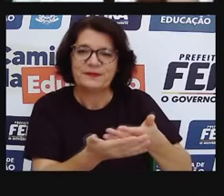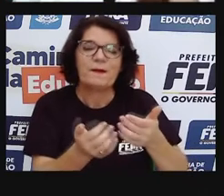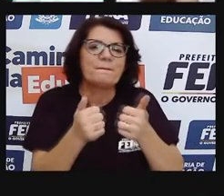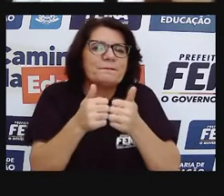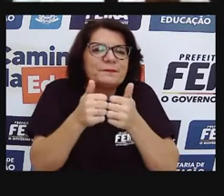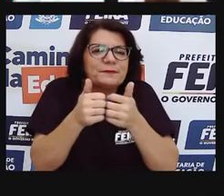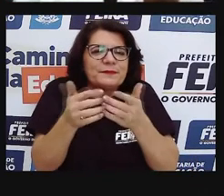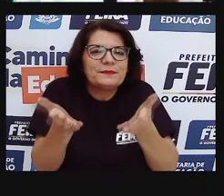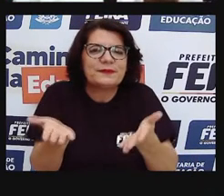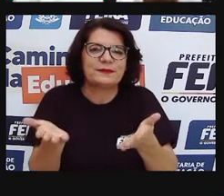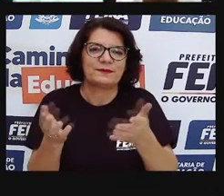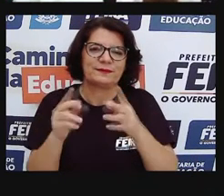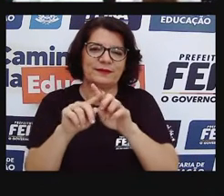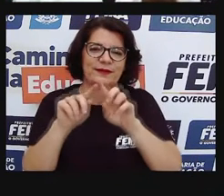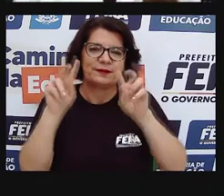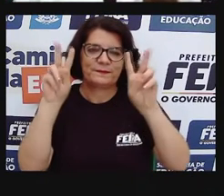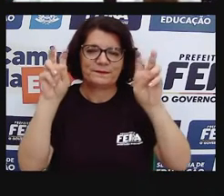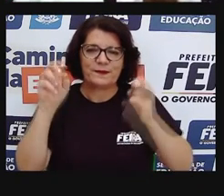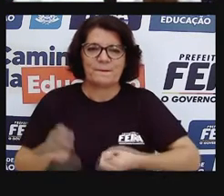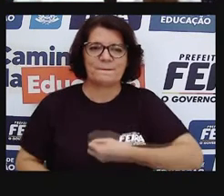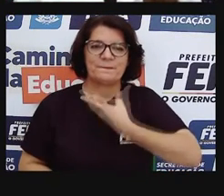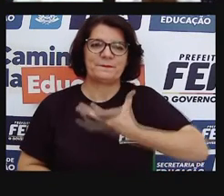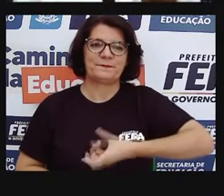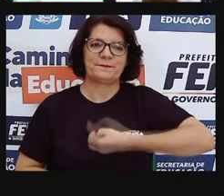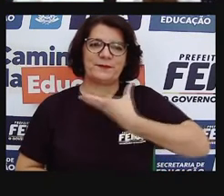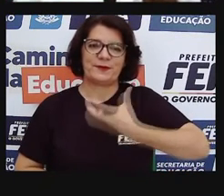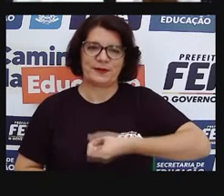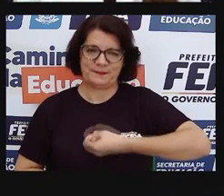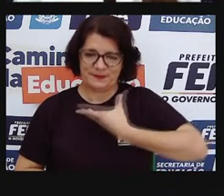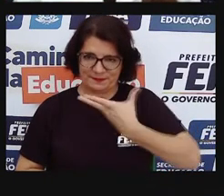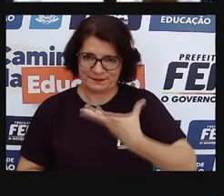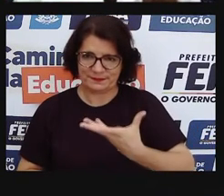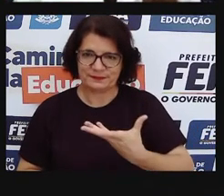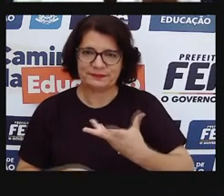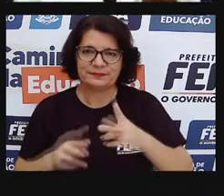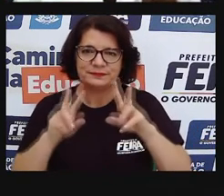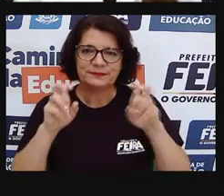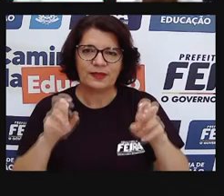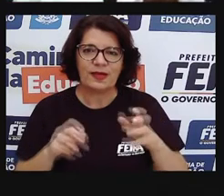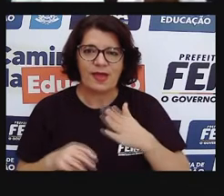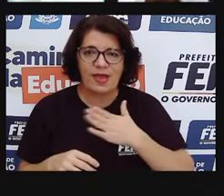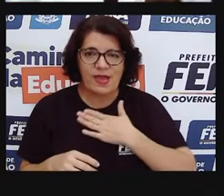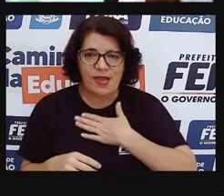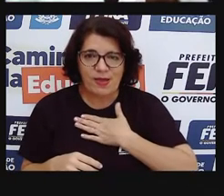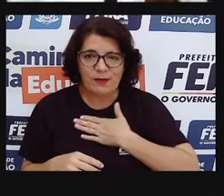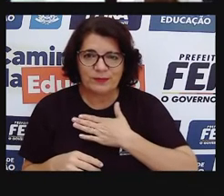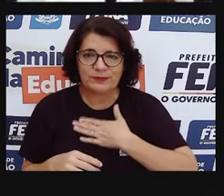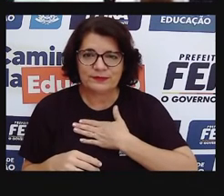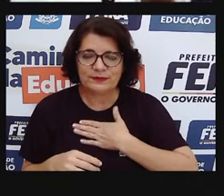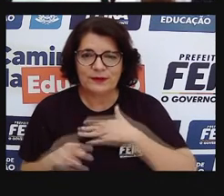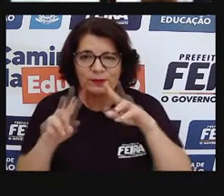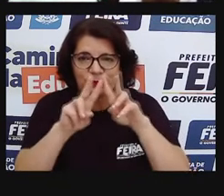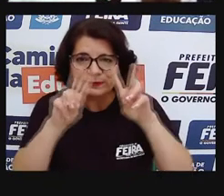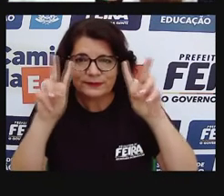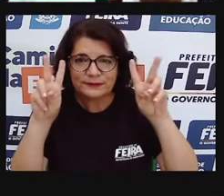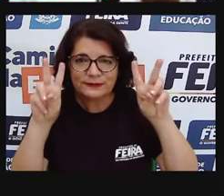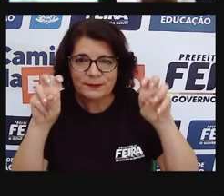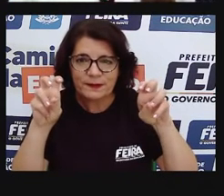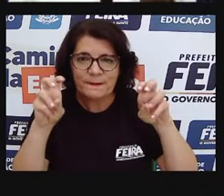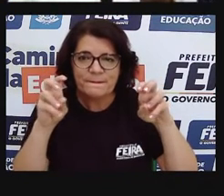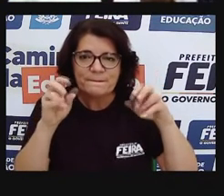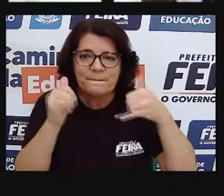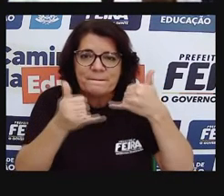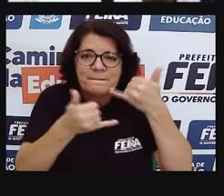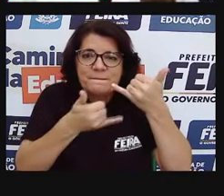eu trago esse poema de Ana Paula Cruz, que diz assim, o título dessa poesia,